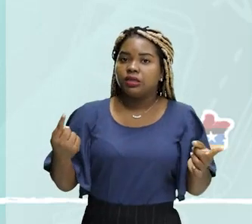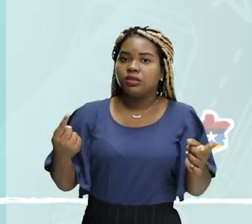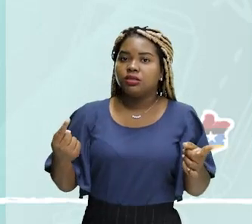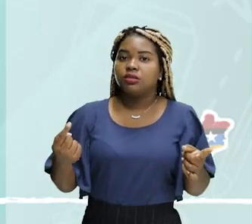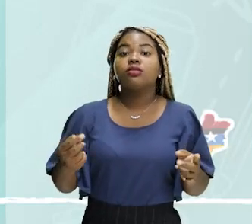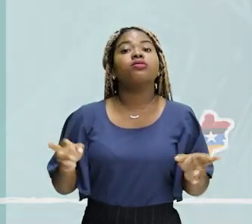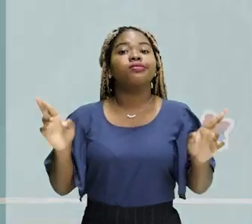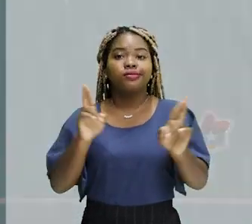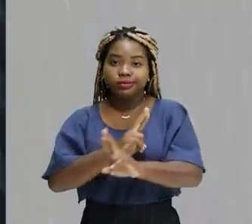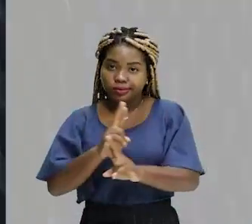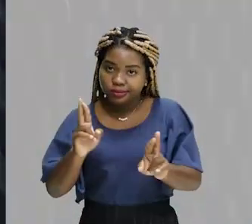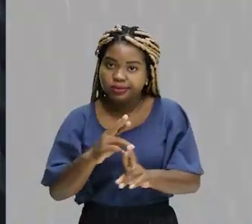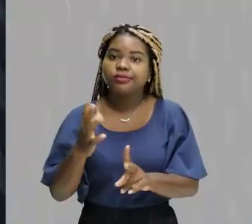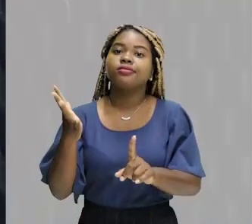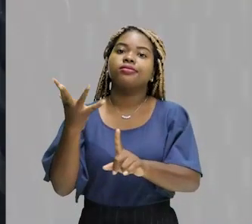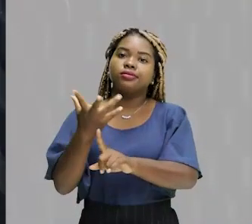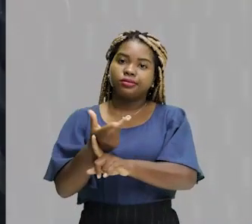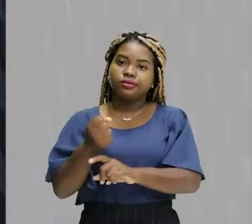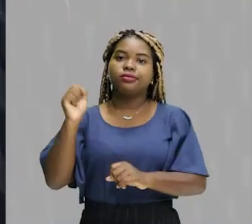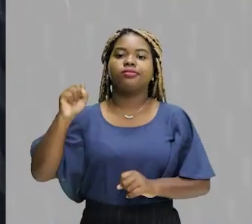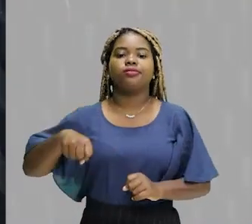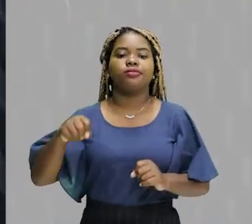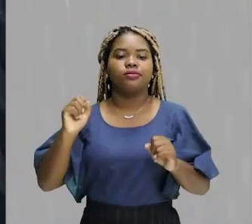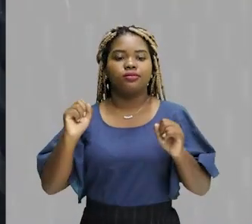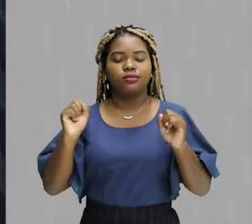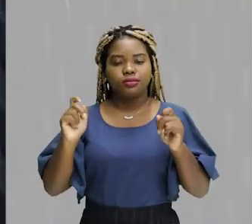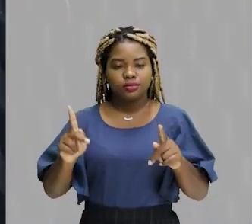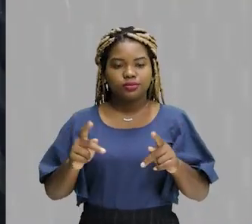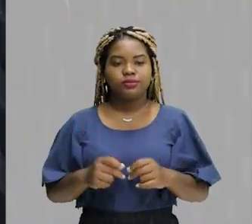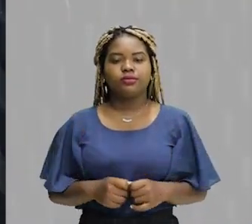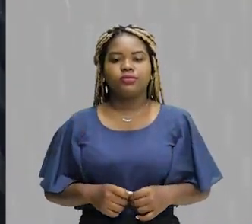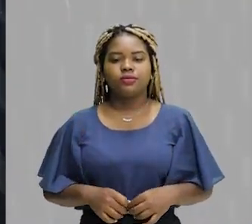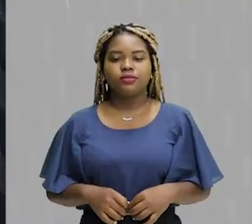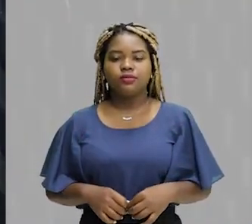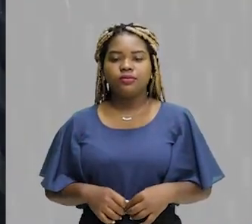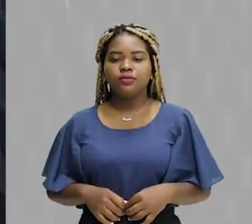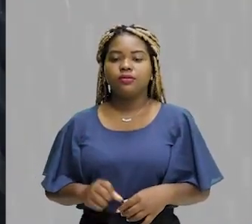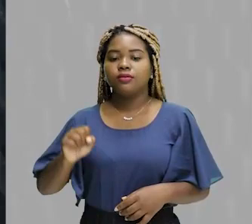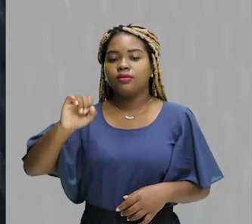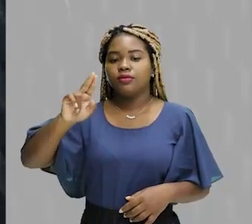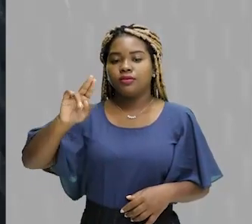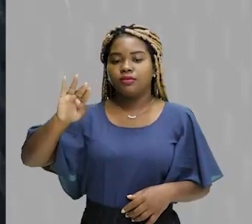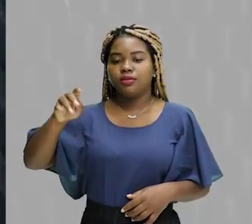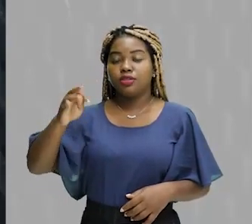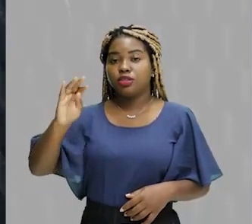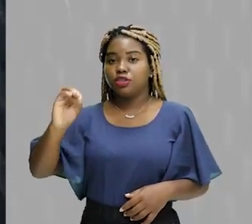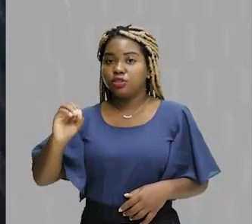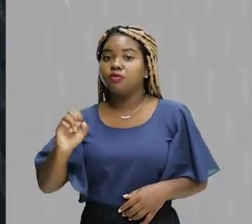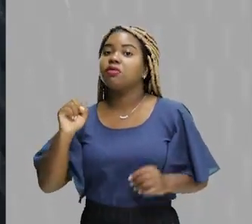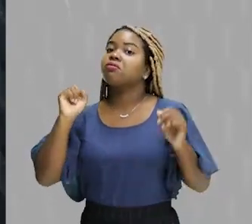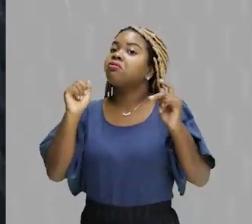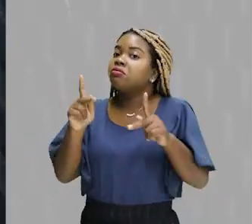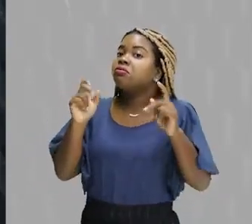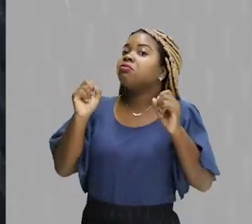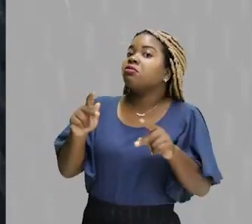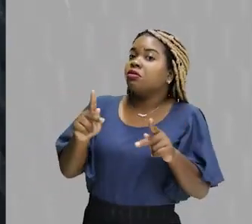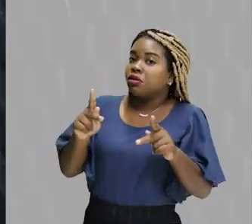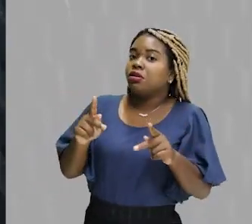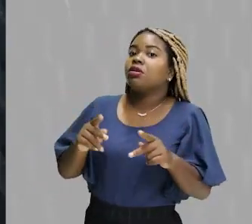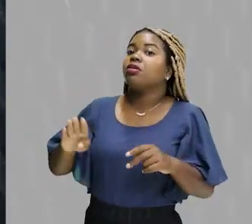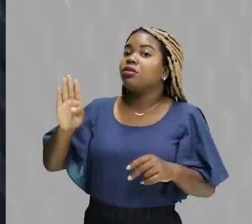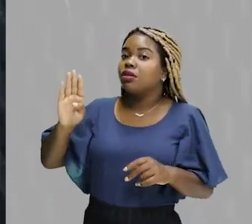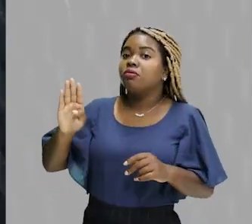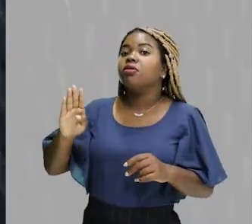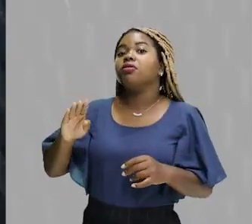útil. Certo? Beleza. Mas de forma subjetiva. Legal. A letra B apresenta uma coisa mais sensata.